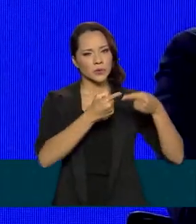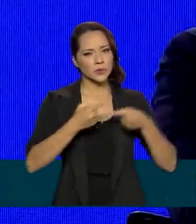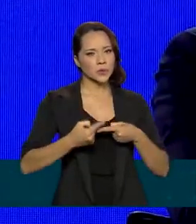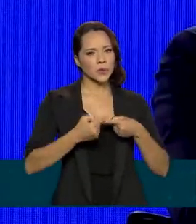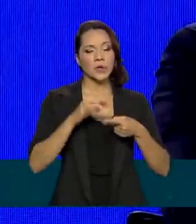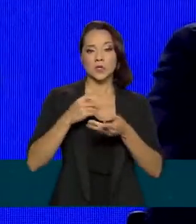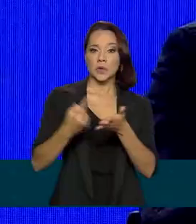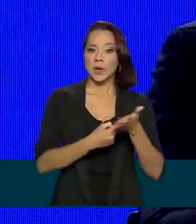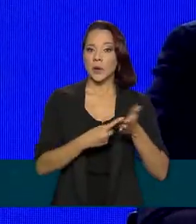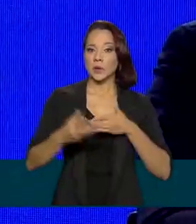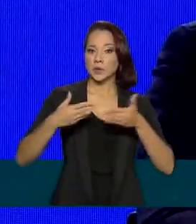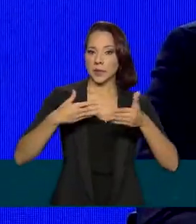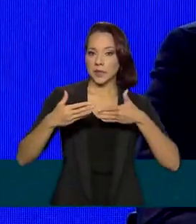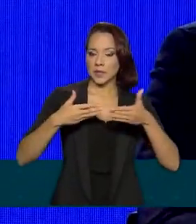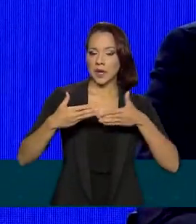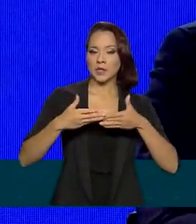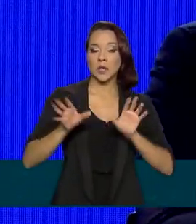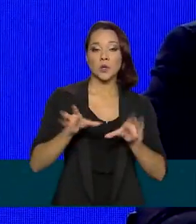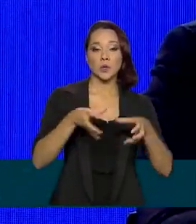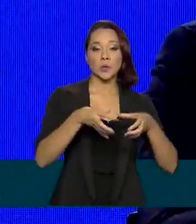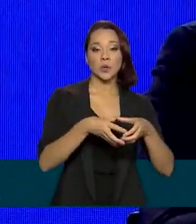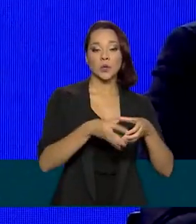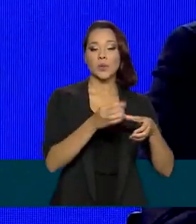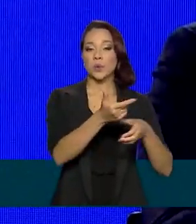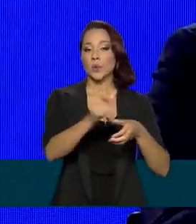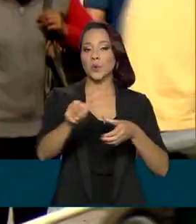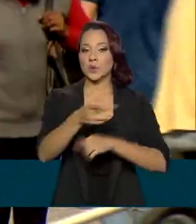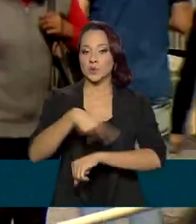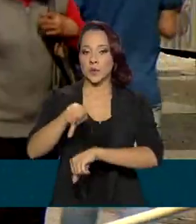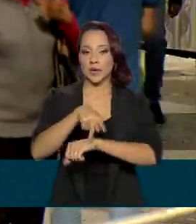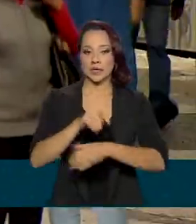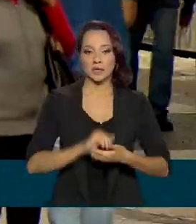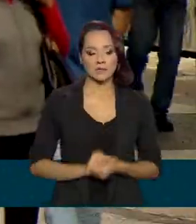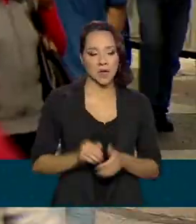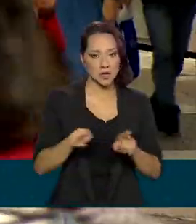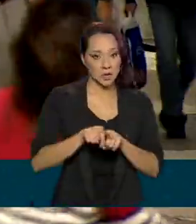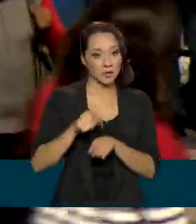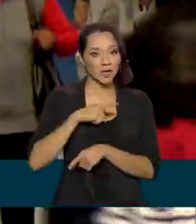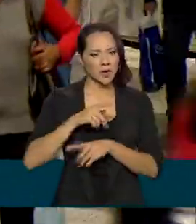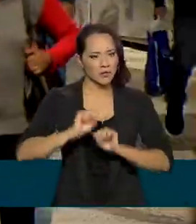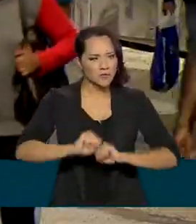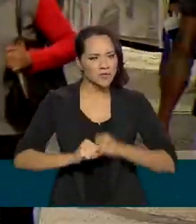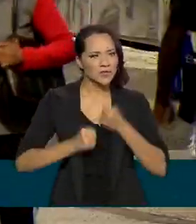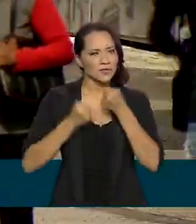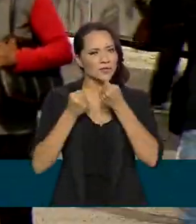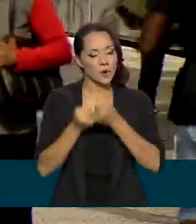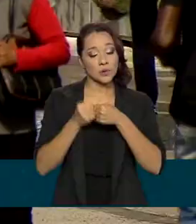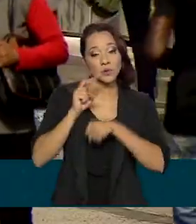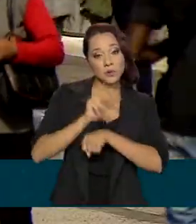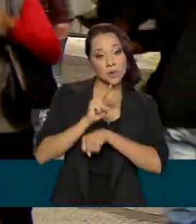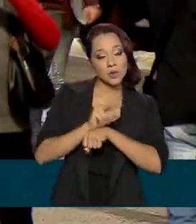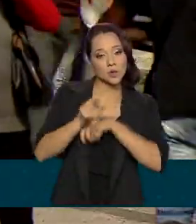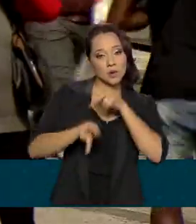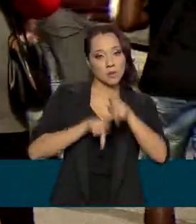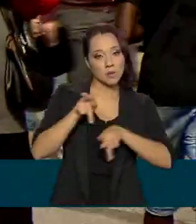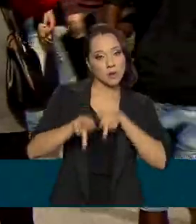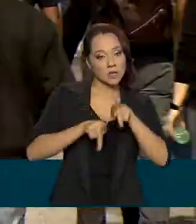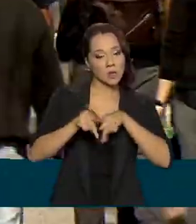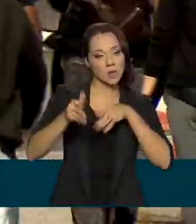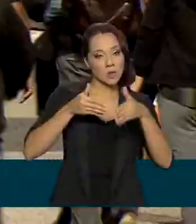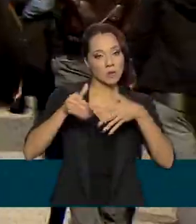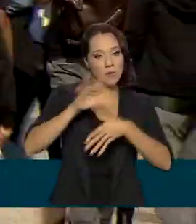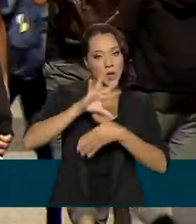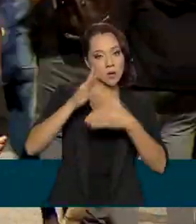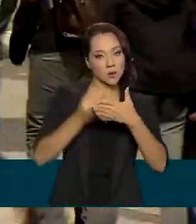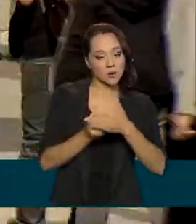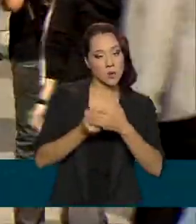sobre acordos comerciais do bloco com outros países. Também houve um esforço de proteger a população do Mercosul